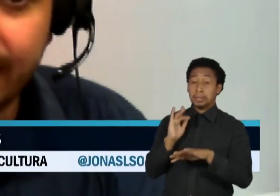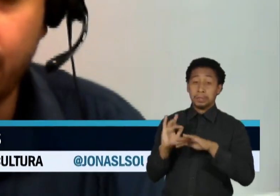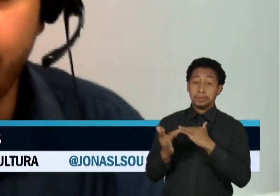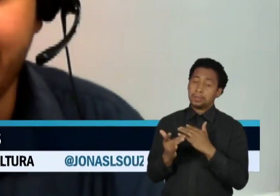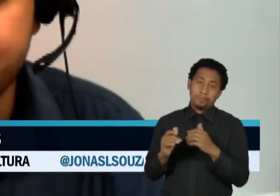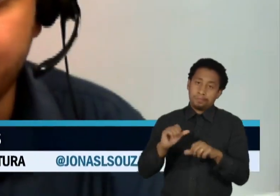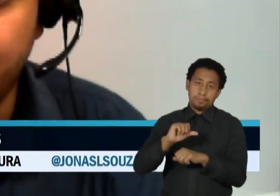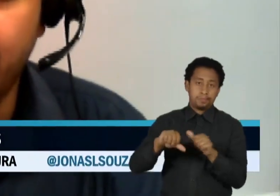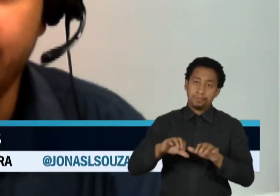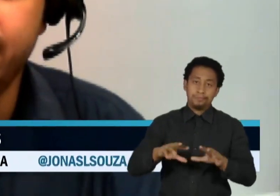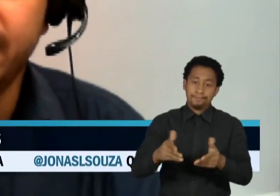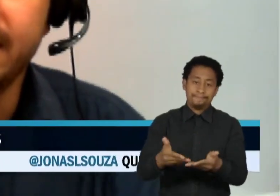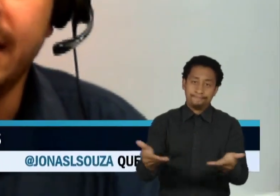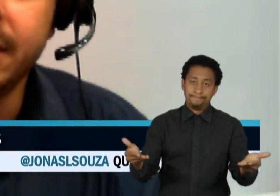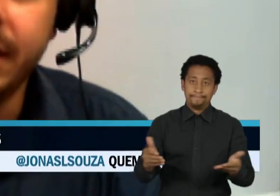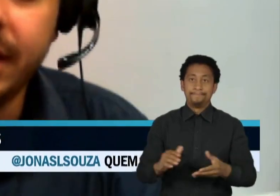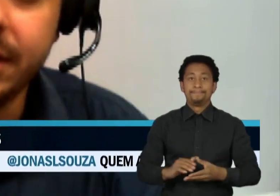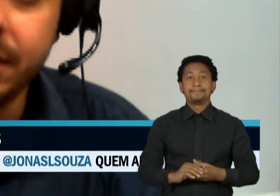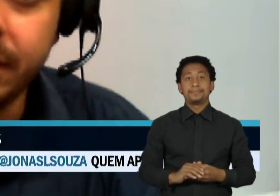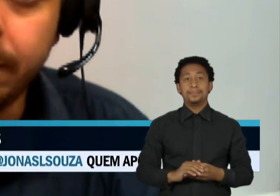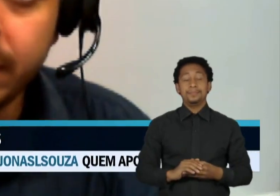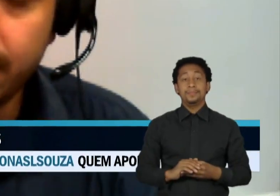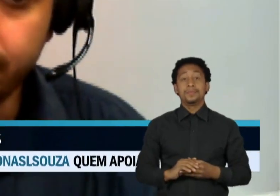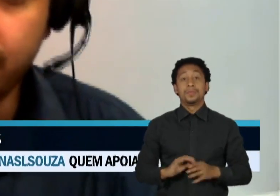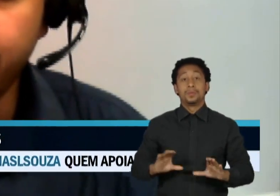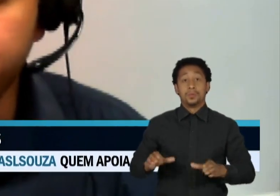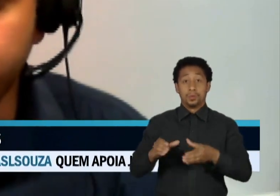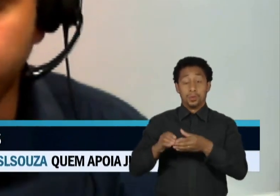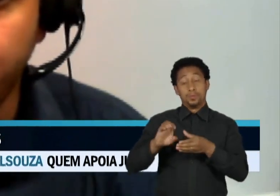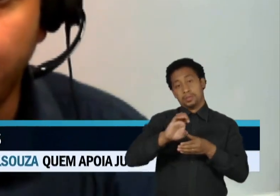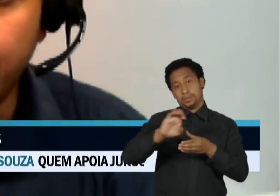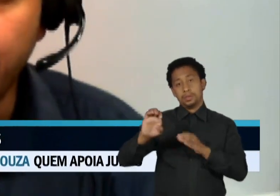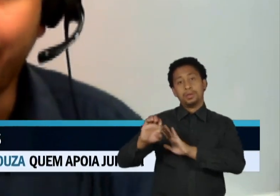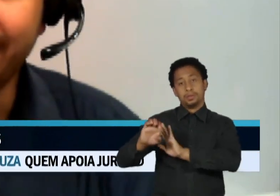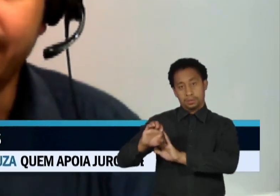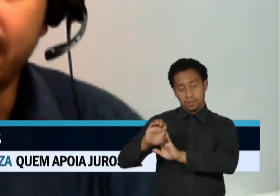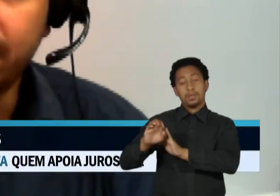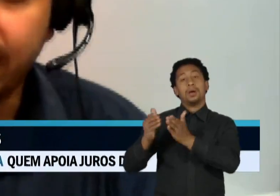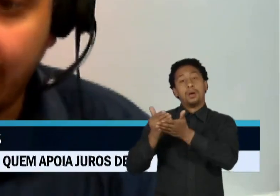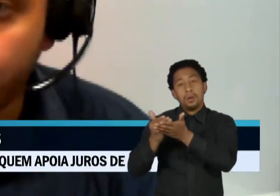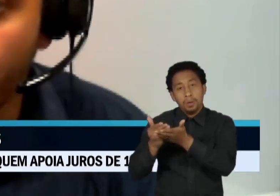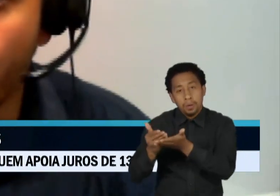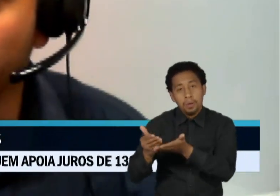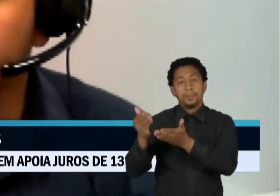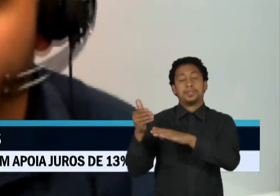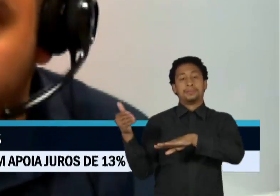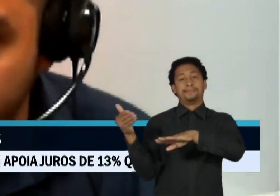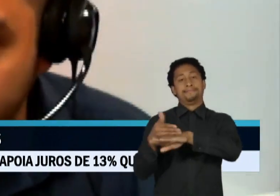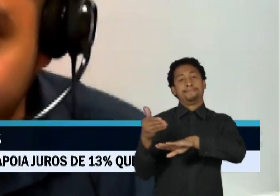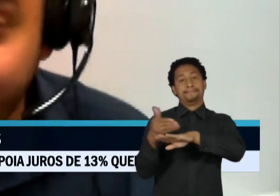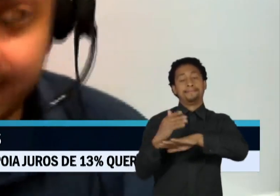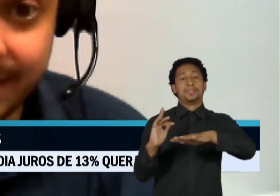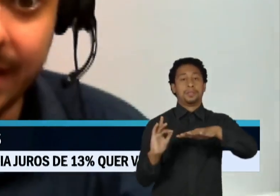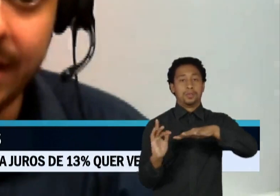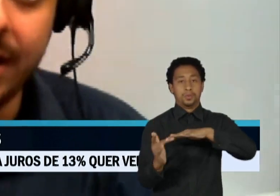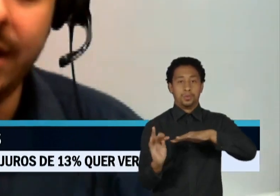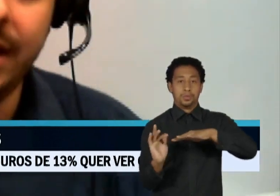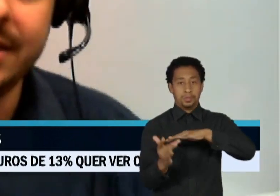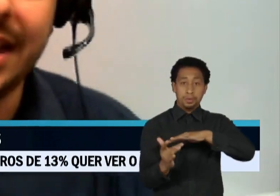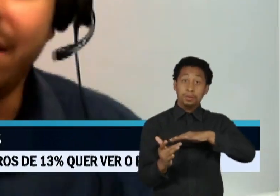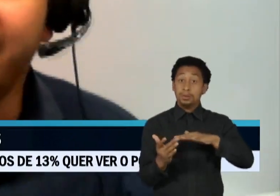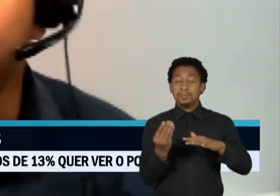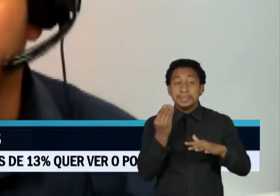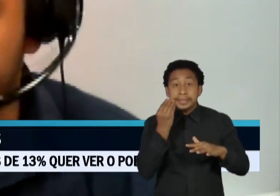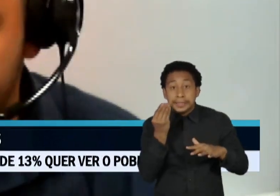esquerda começa a utilizar as redes, em primeiro lugar, para tentar conter essa